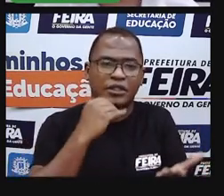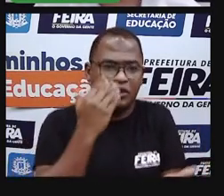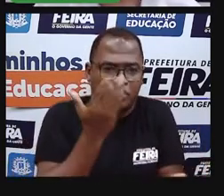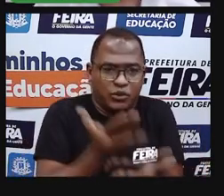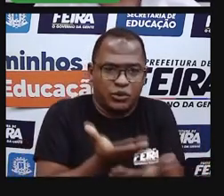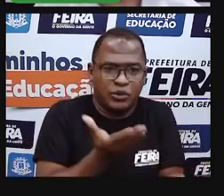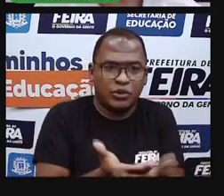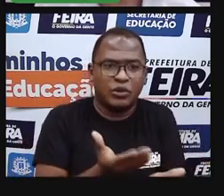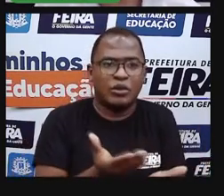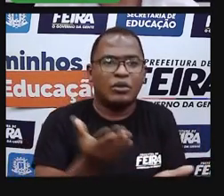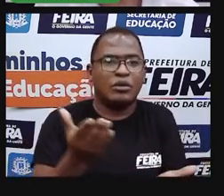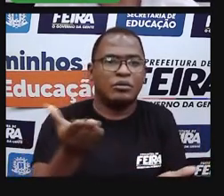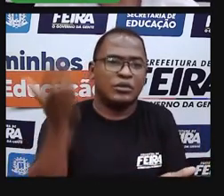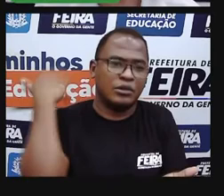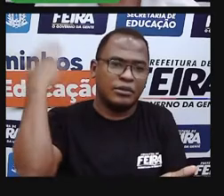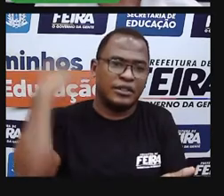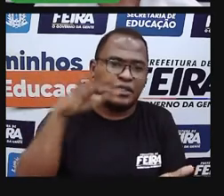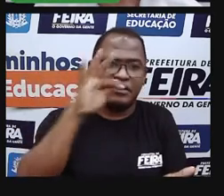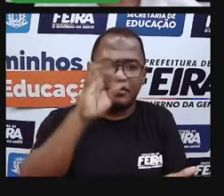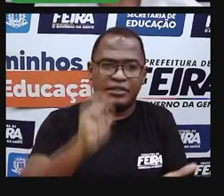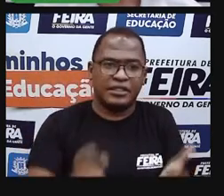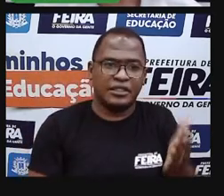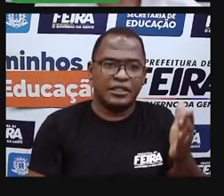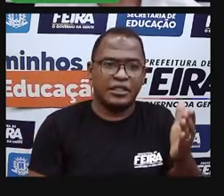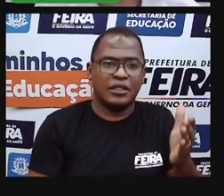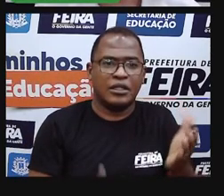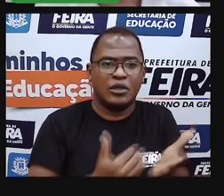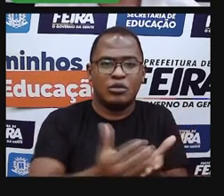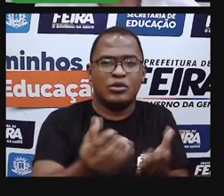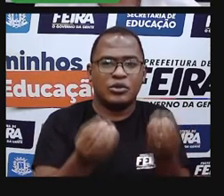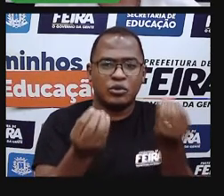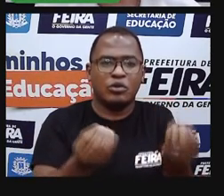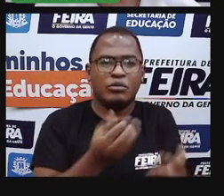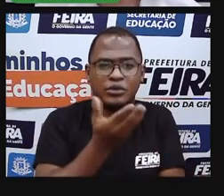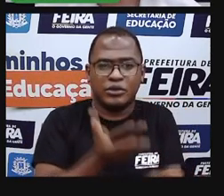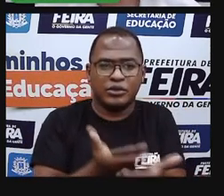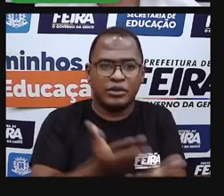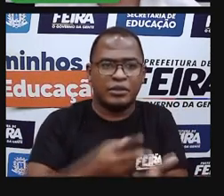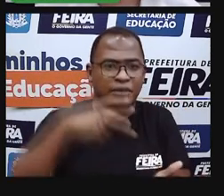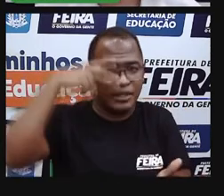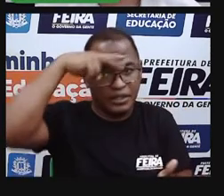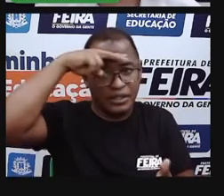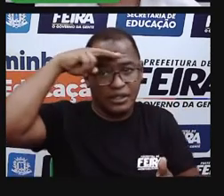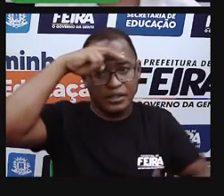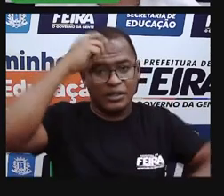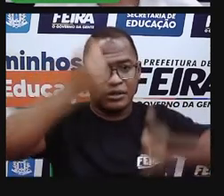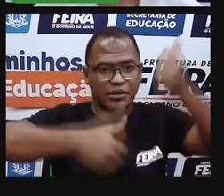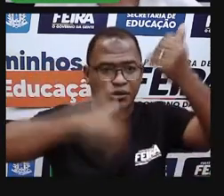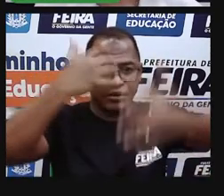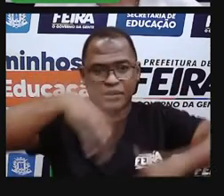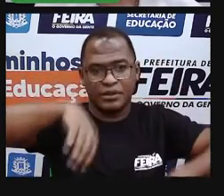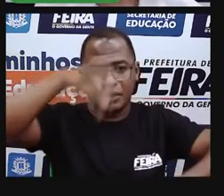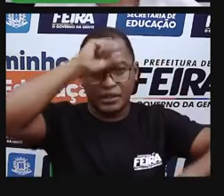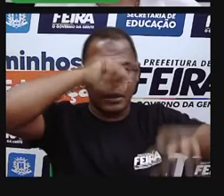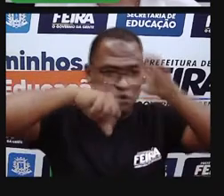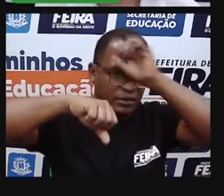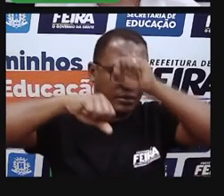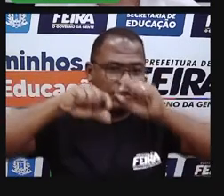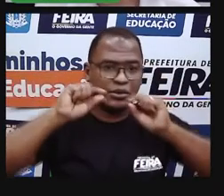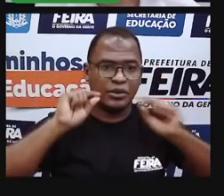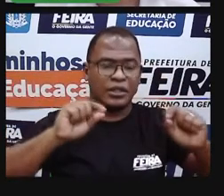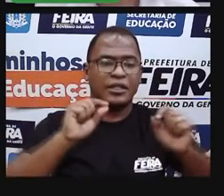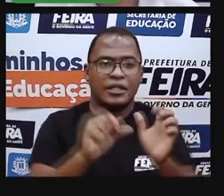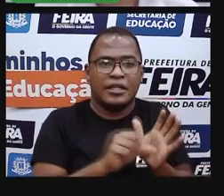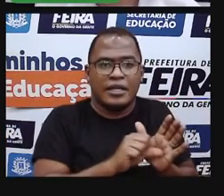terra, nossa comunidade de Ferenci, e nós estudamos um pouco sobre essa história, né. O que a gente viu? Que as primeiras medidas